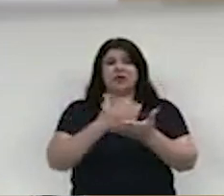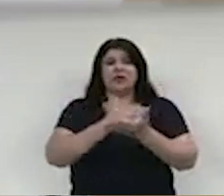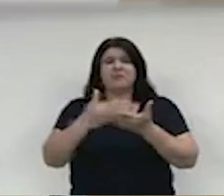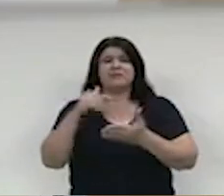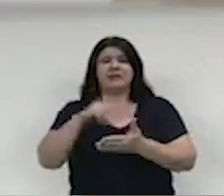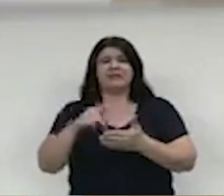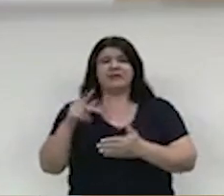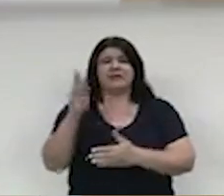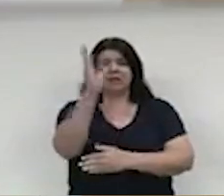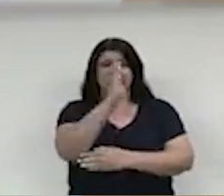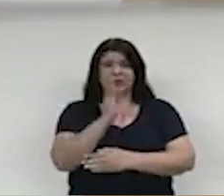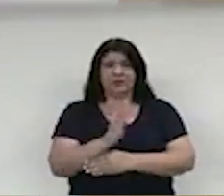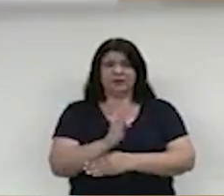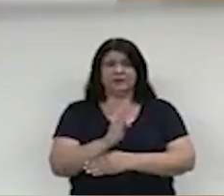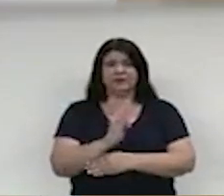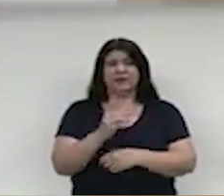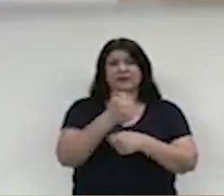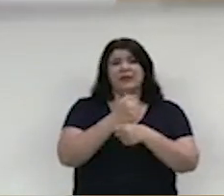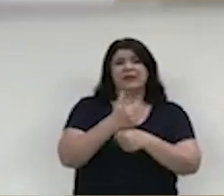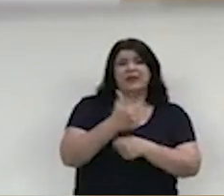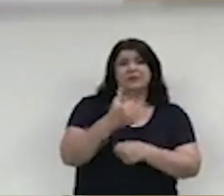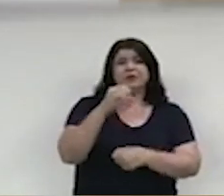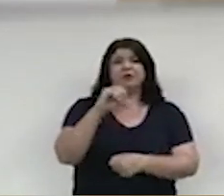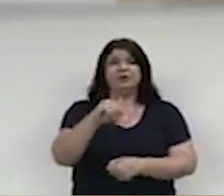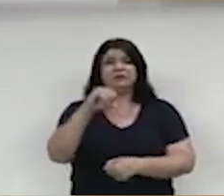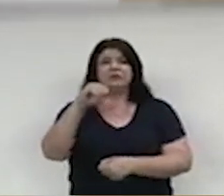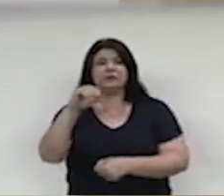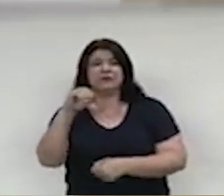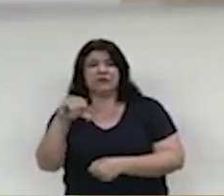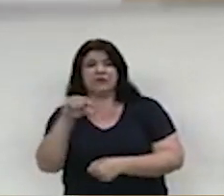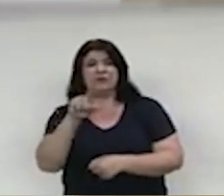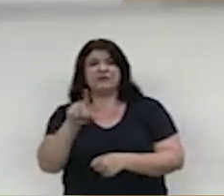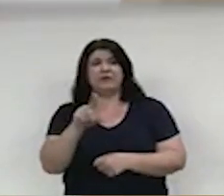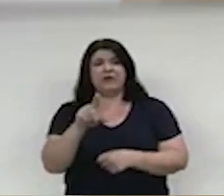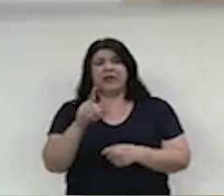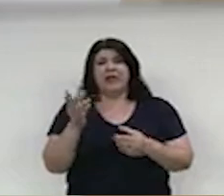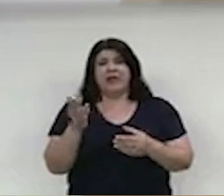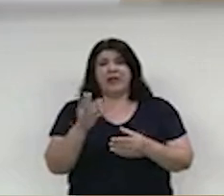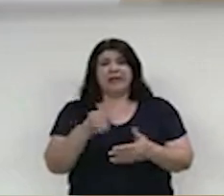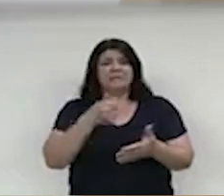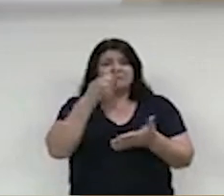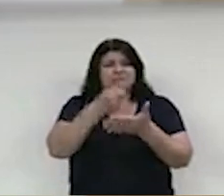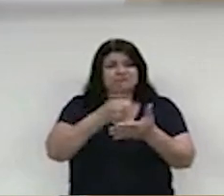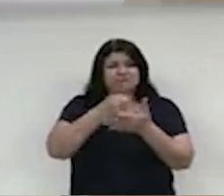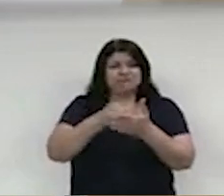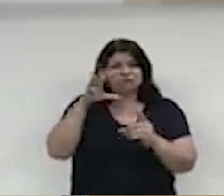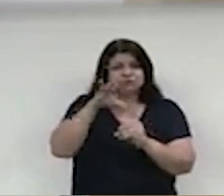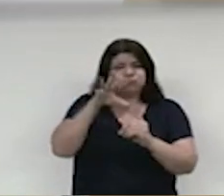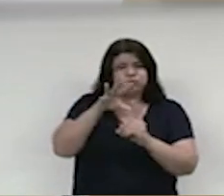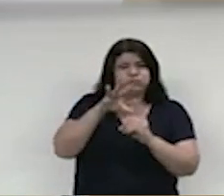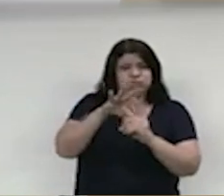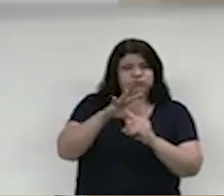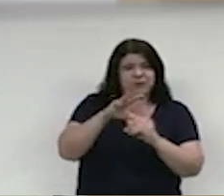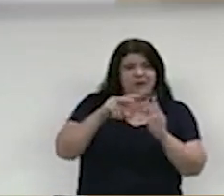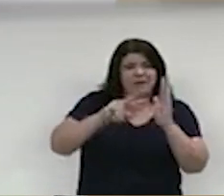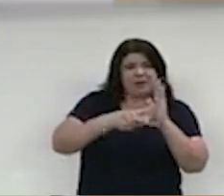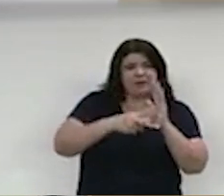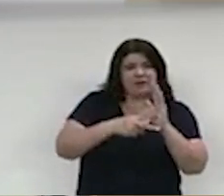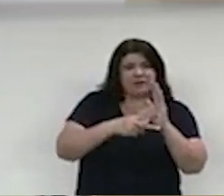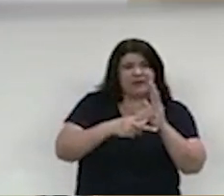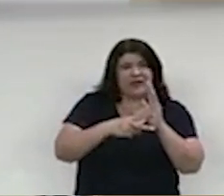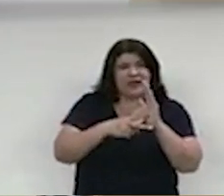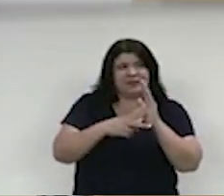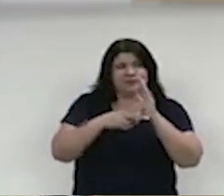municipal, iniciado em 1989, lançou mão de todas as formas de perseguição para conter o crescimento da entidade representativa